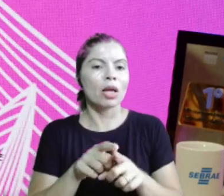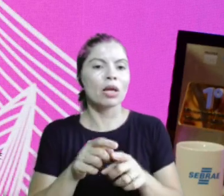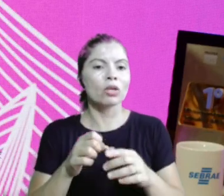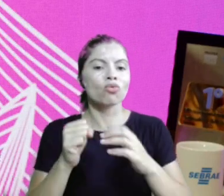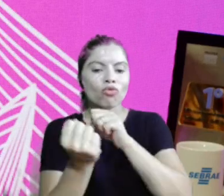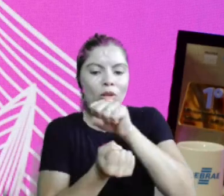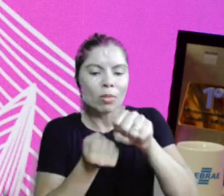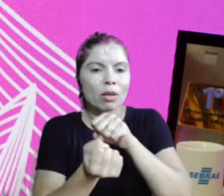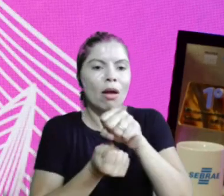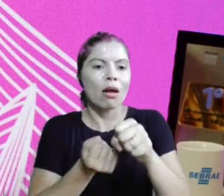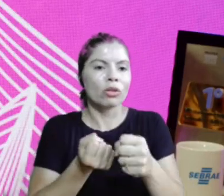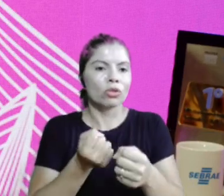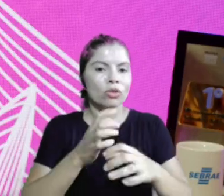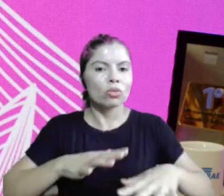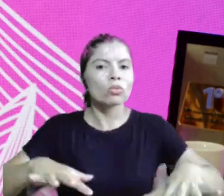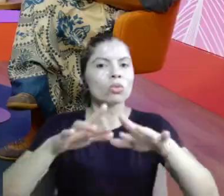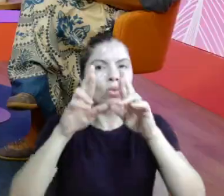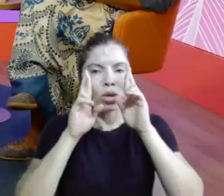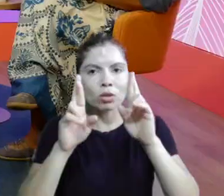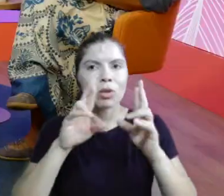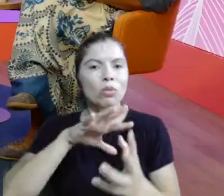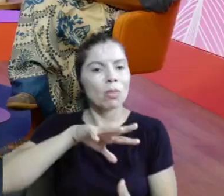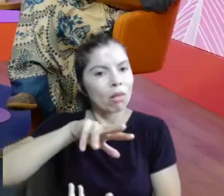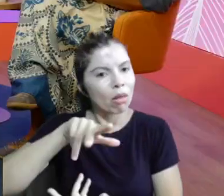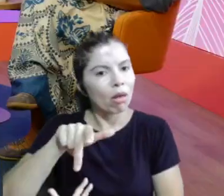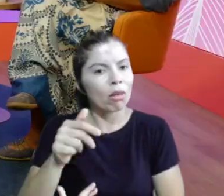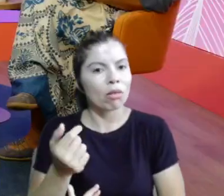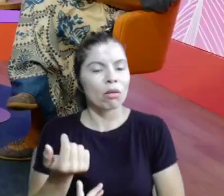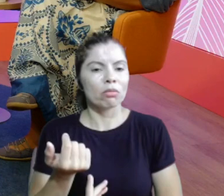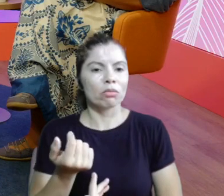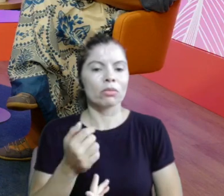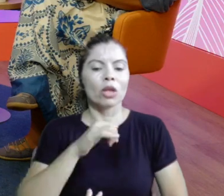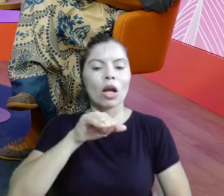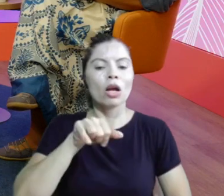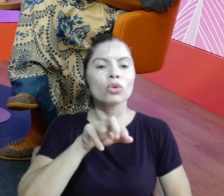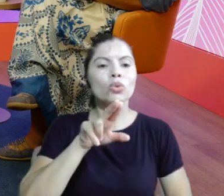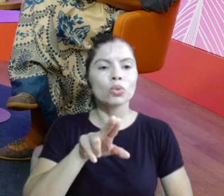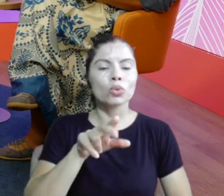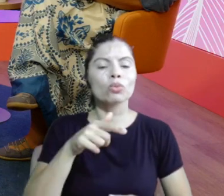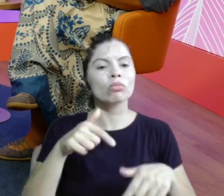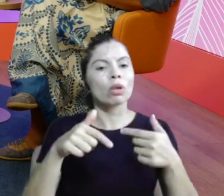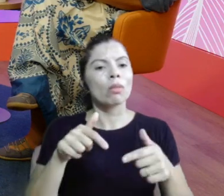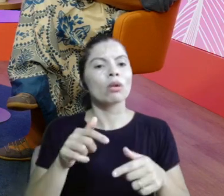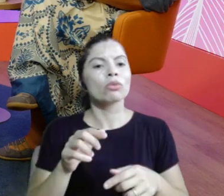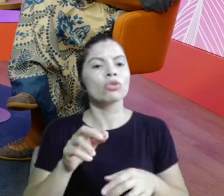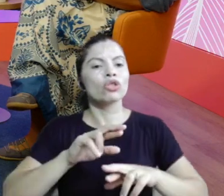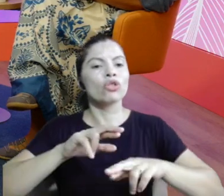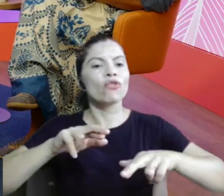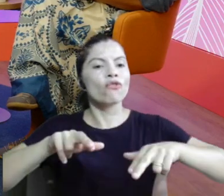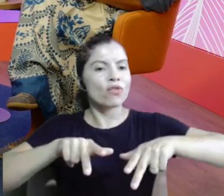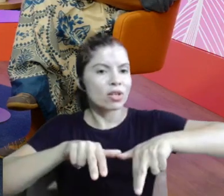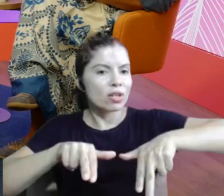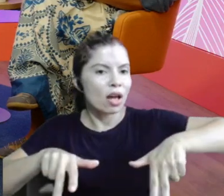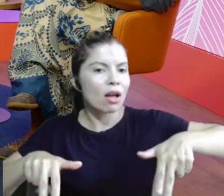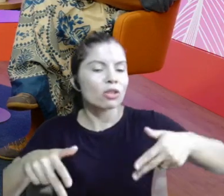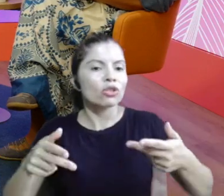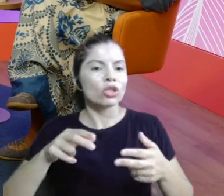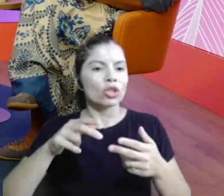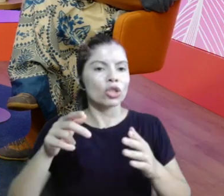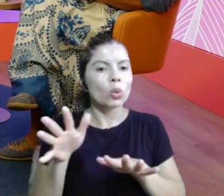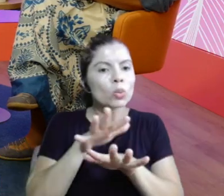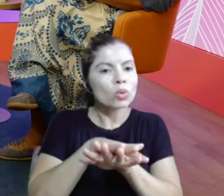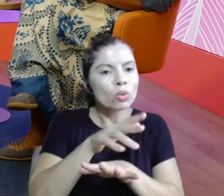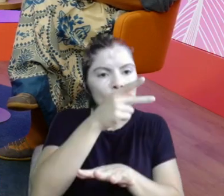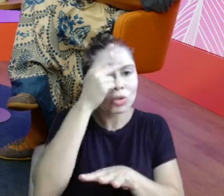da sustentabilidade, da ecologia, do respeito pelo planeta, a Ju, nesse trabalho de diversidade e